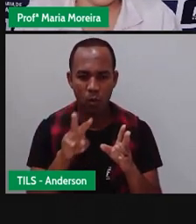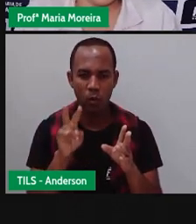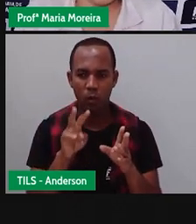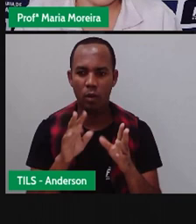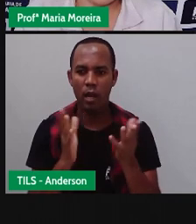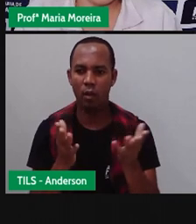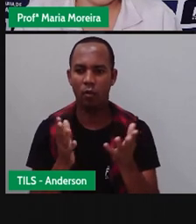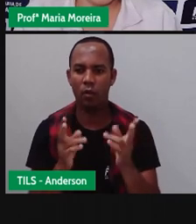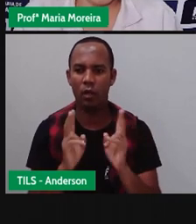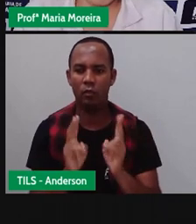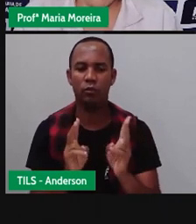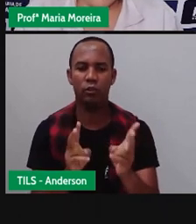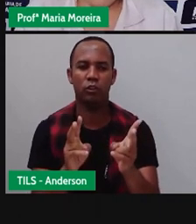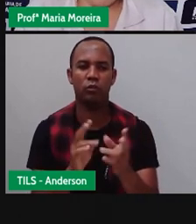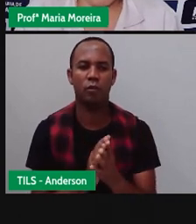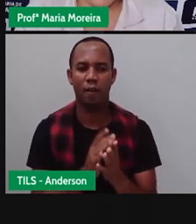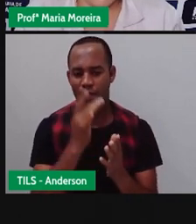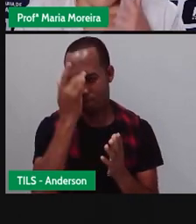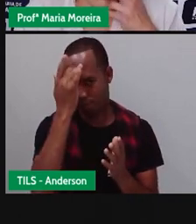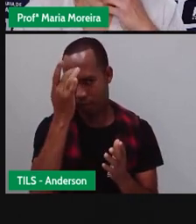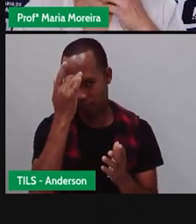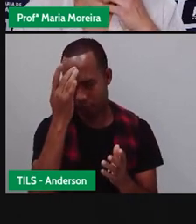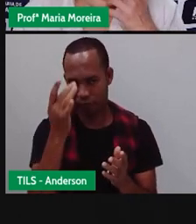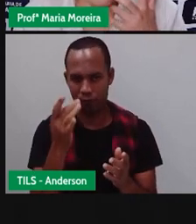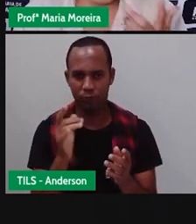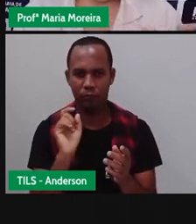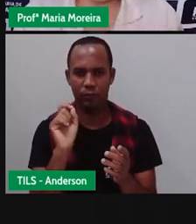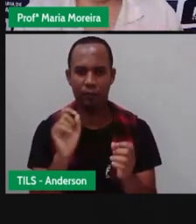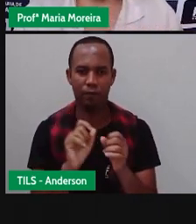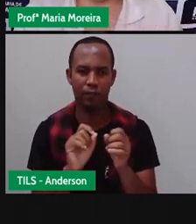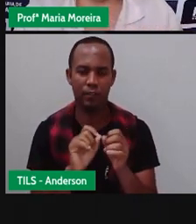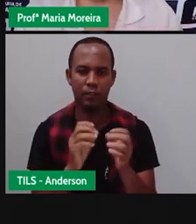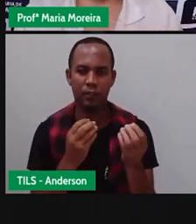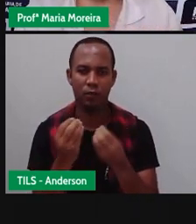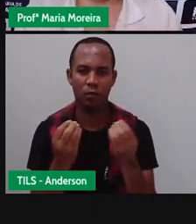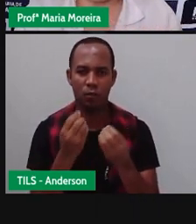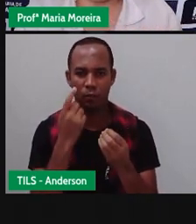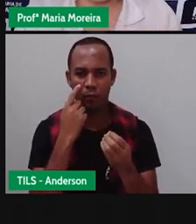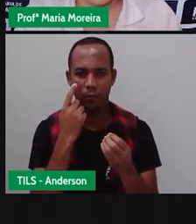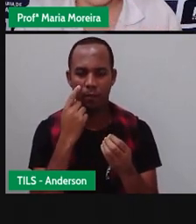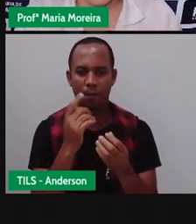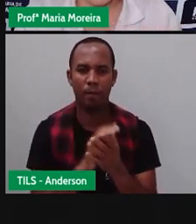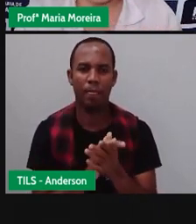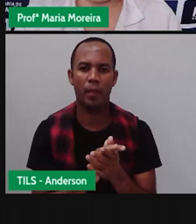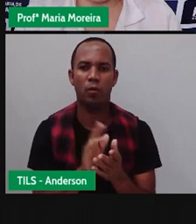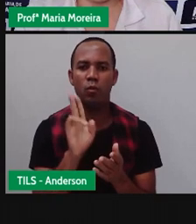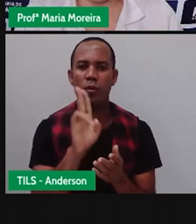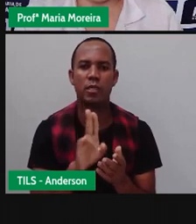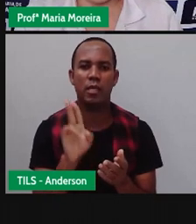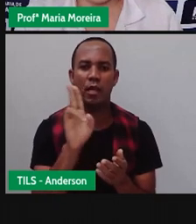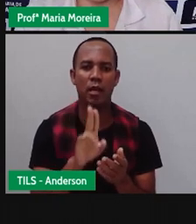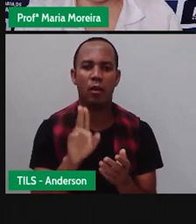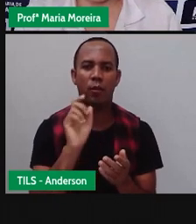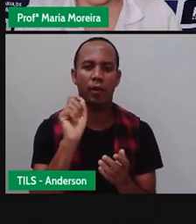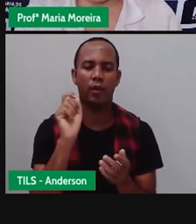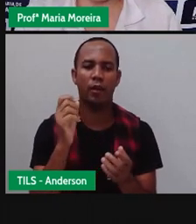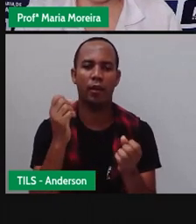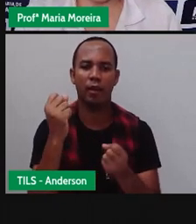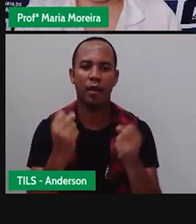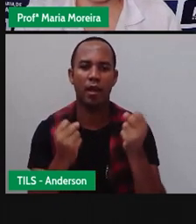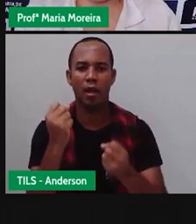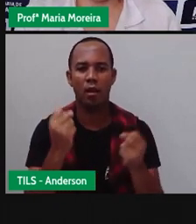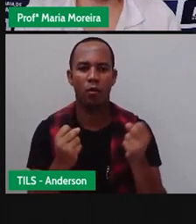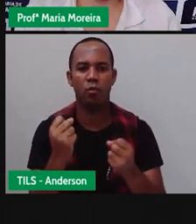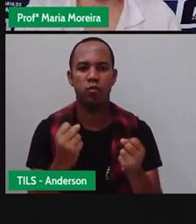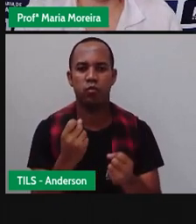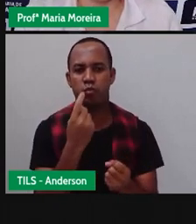completando, não é isso? Facinho de fazer. E aqui agora a gente vai levar um pouquinho, porque a gente vai utilizar carro. Então, um carro tem